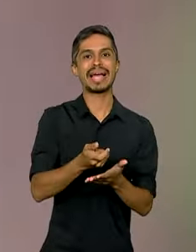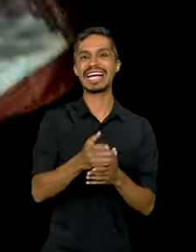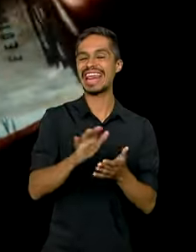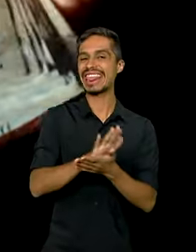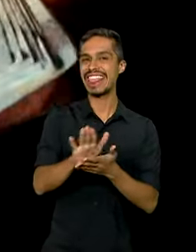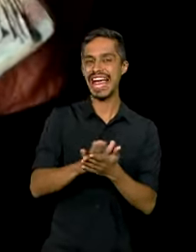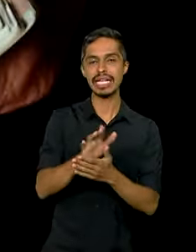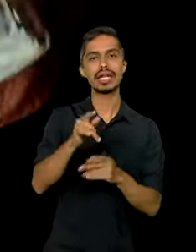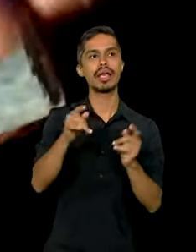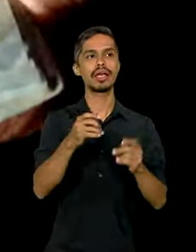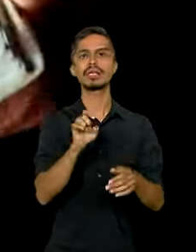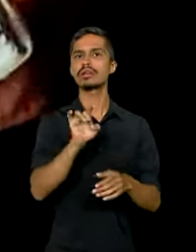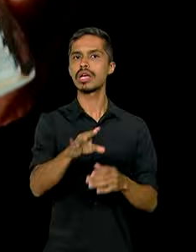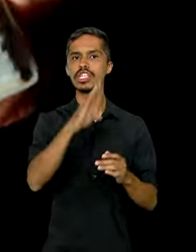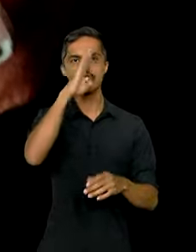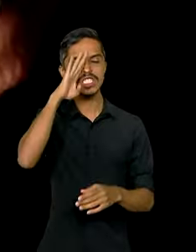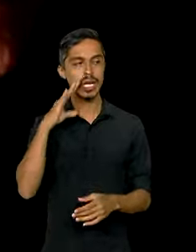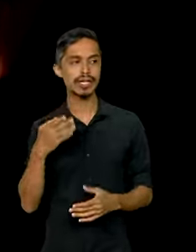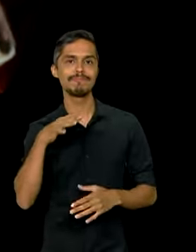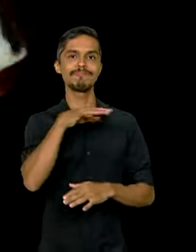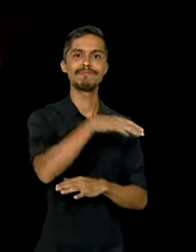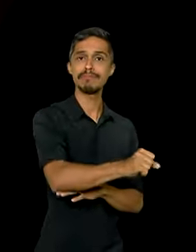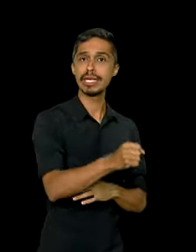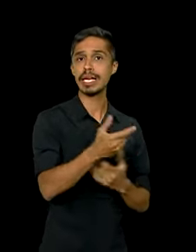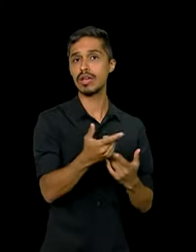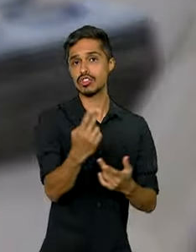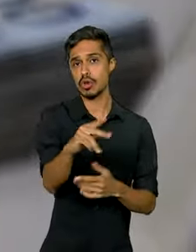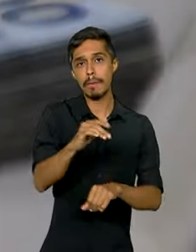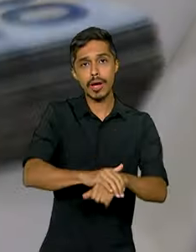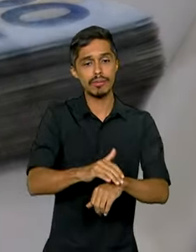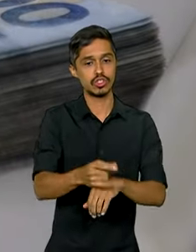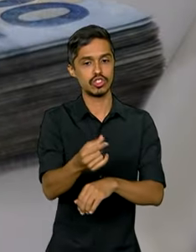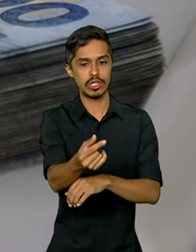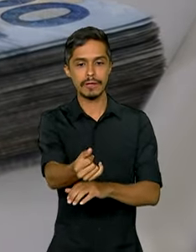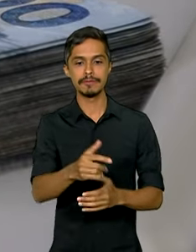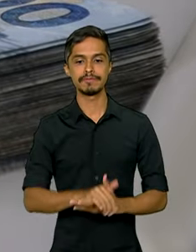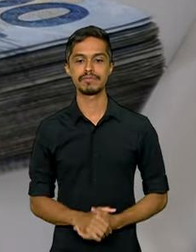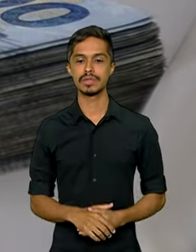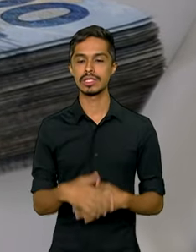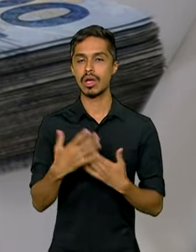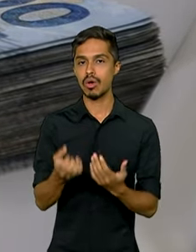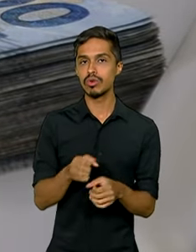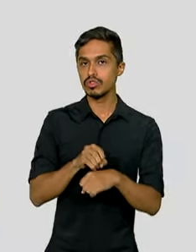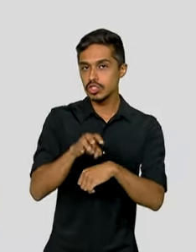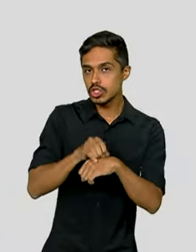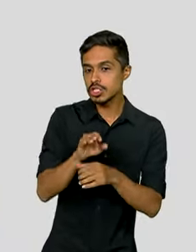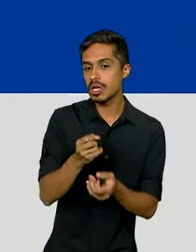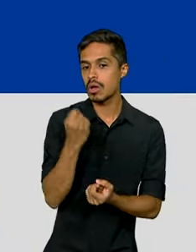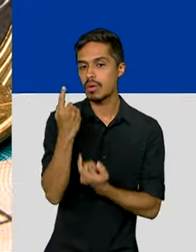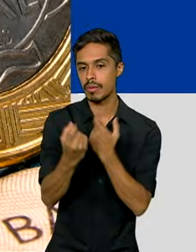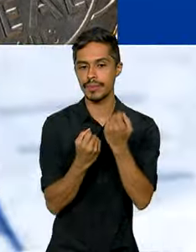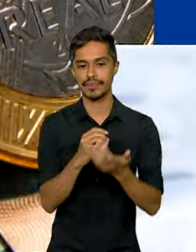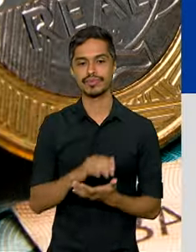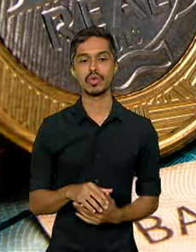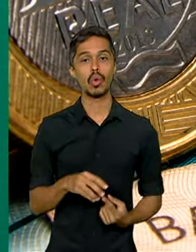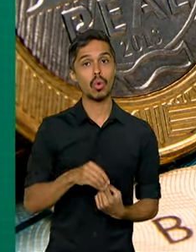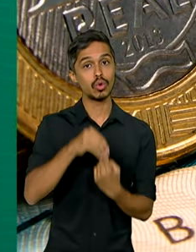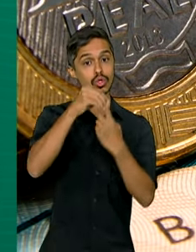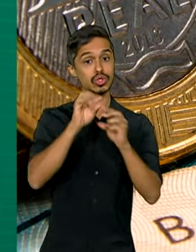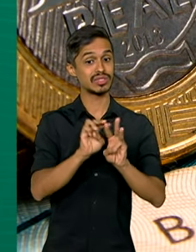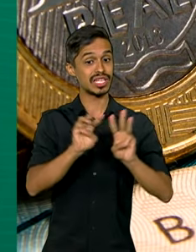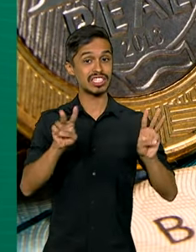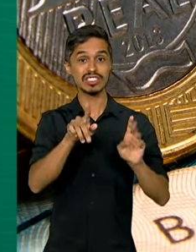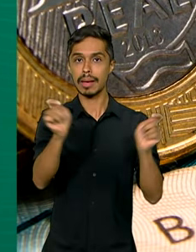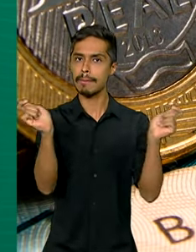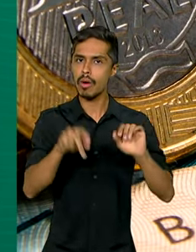receber. Por isso, para não cair em golpe, aqui vão algumas dicas. O único site onde você